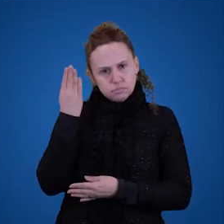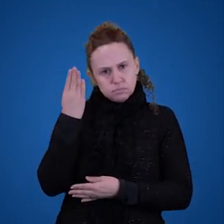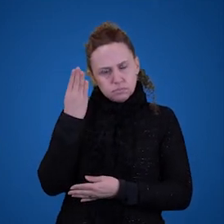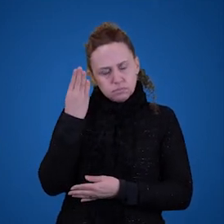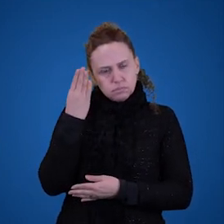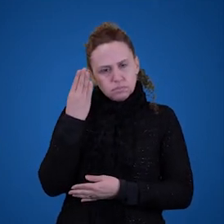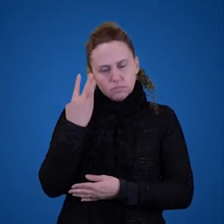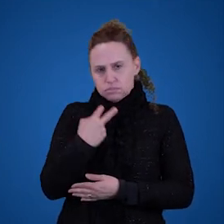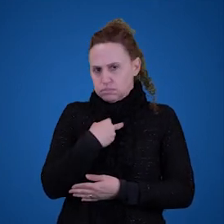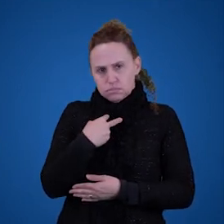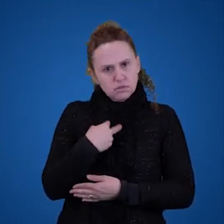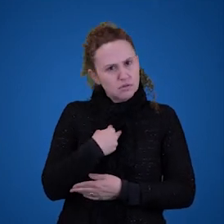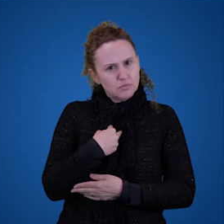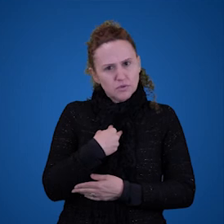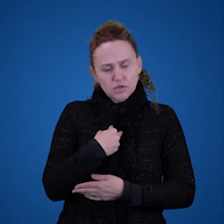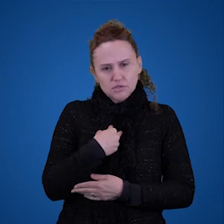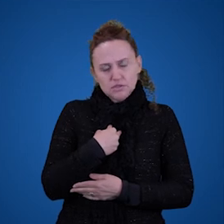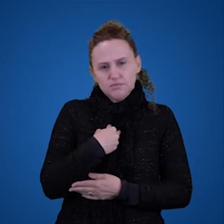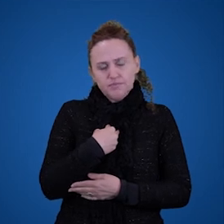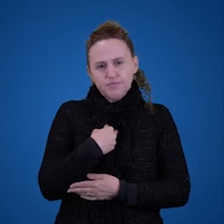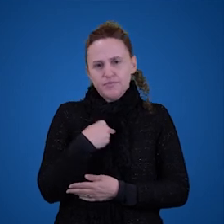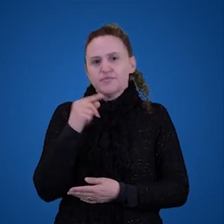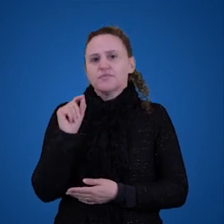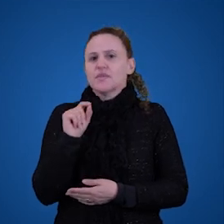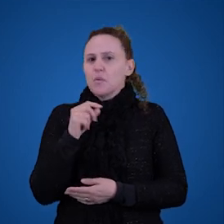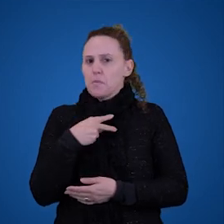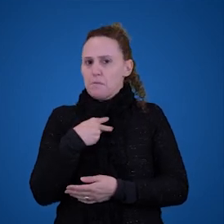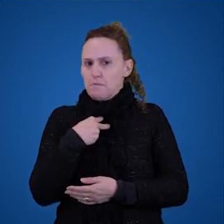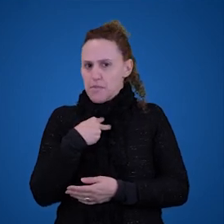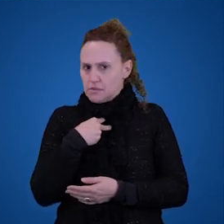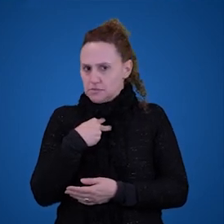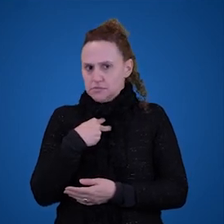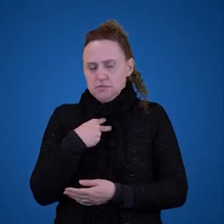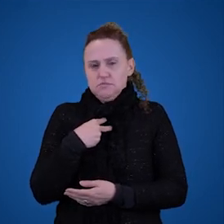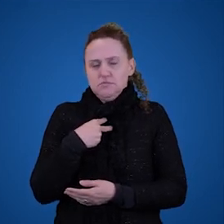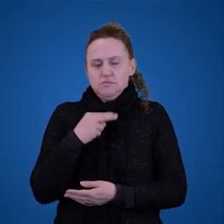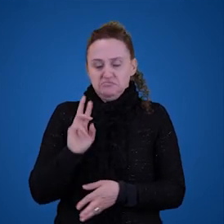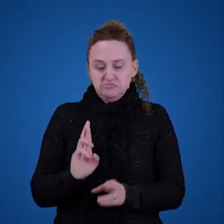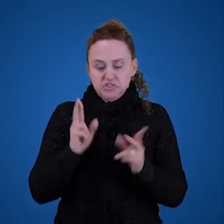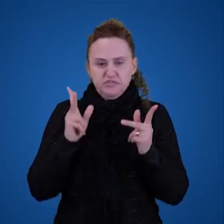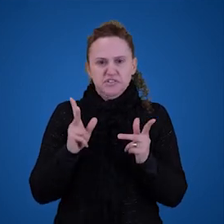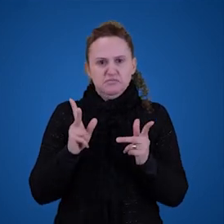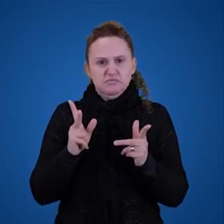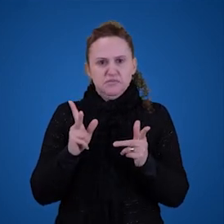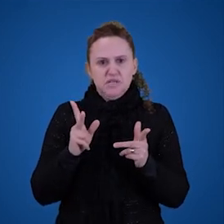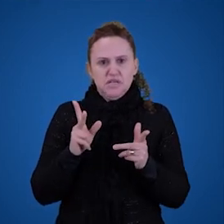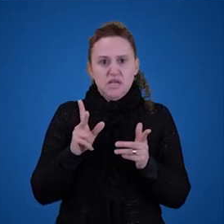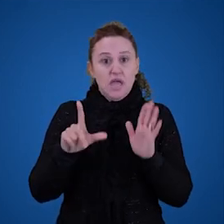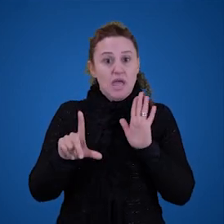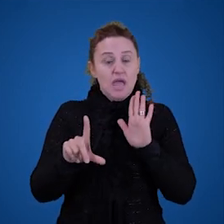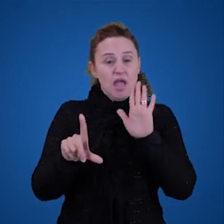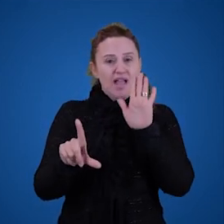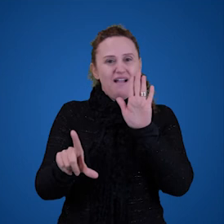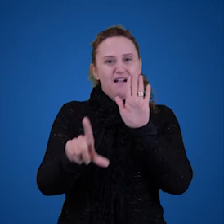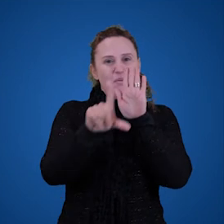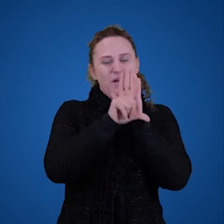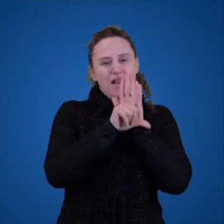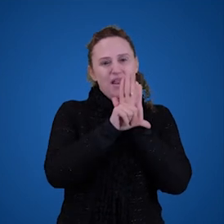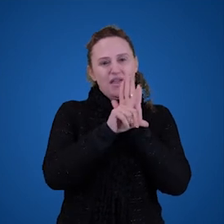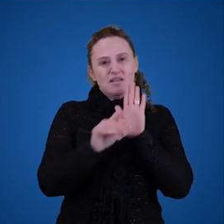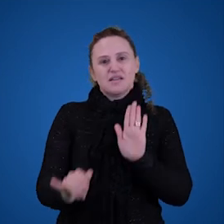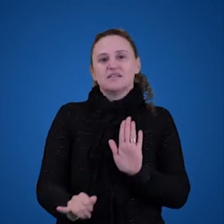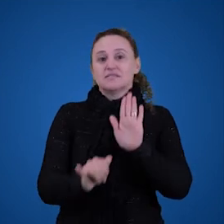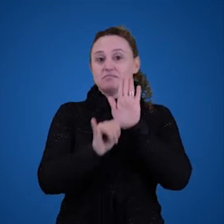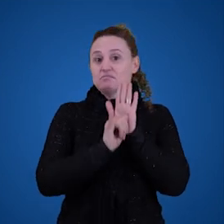eu não posso ser diferente de mim mesmo seja lá o que eu for então isso é uma lei da lógica a gente chama lei da identidade